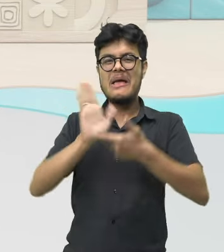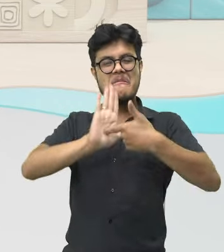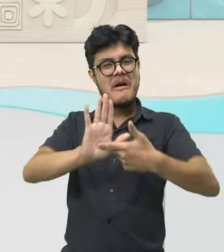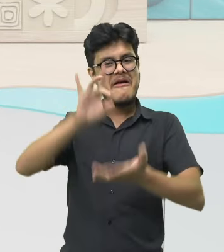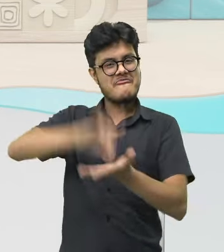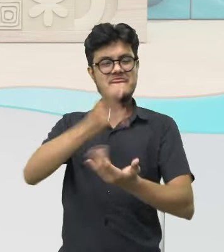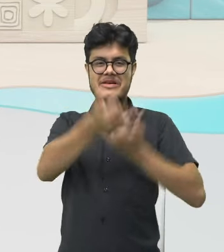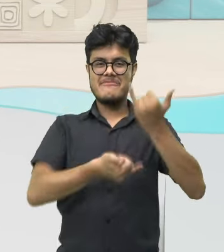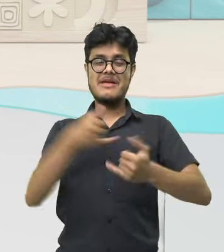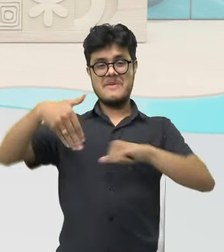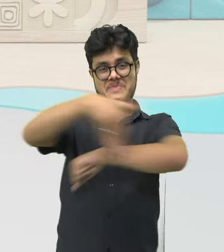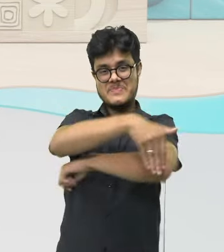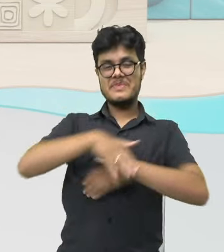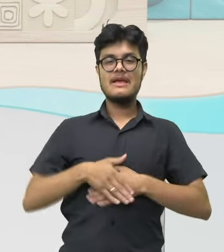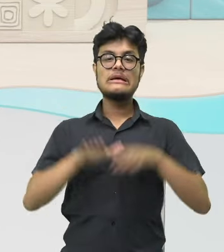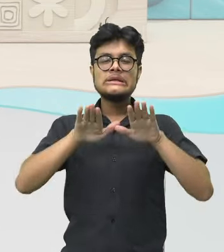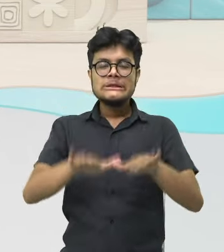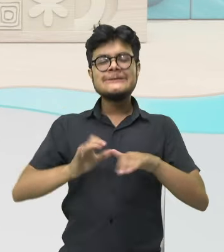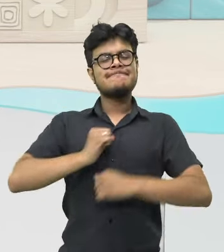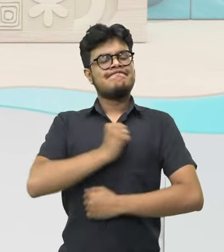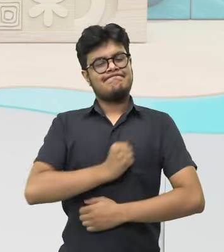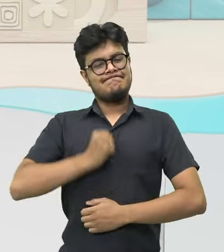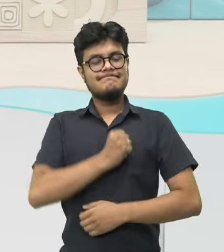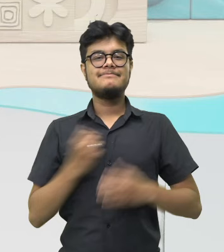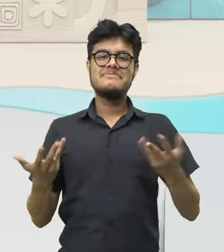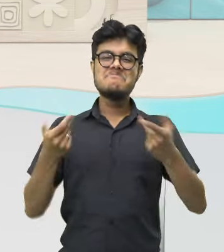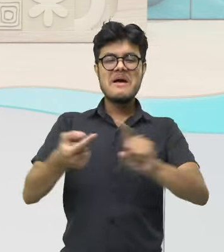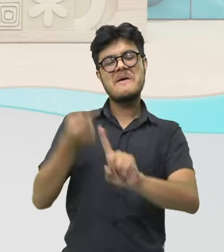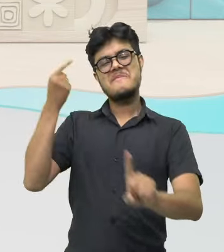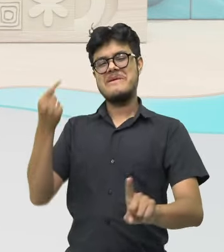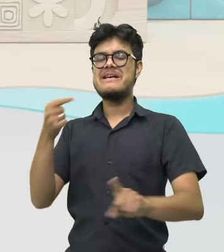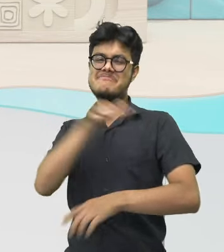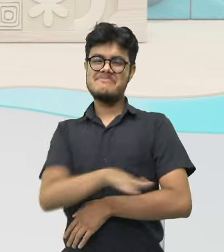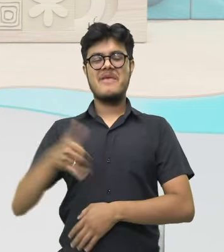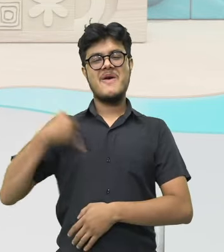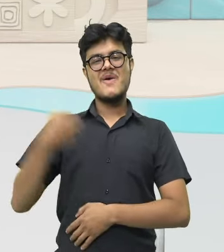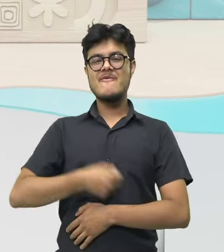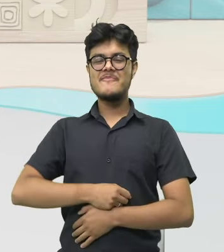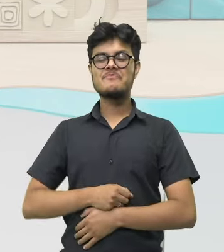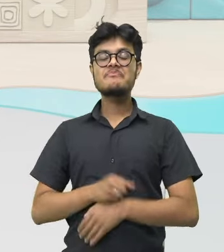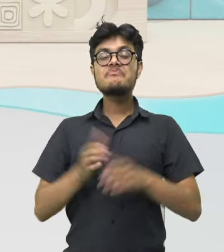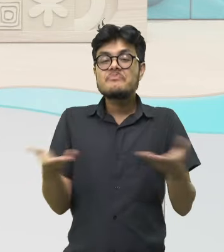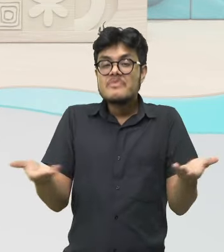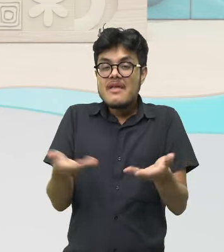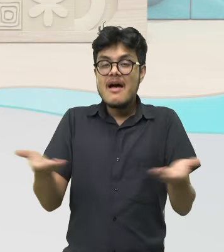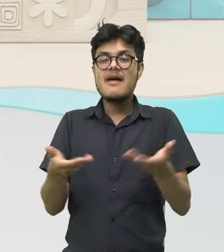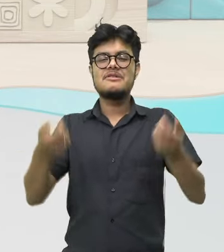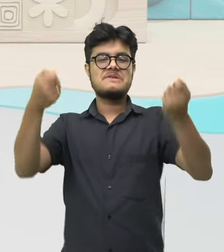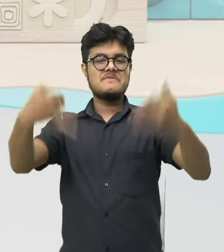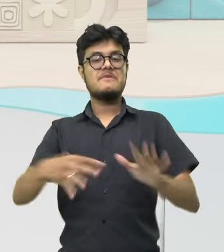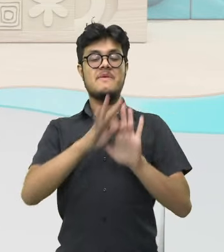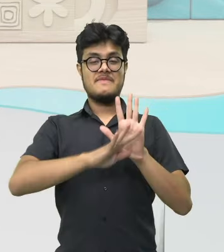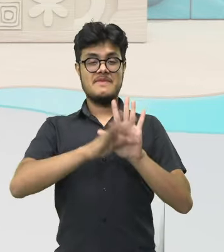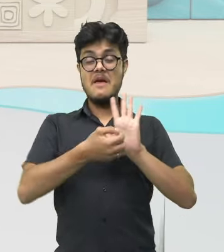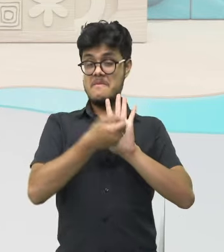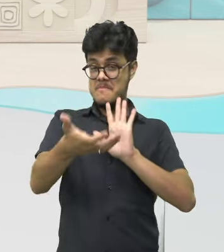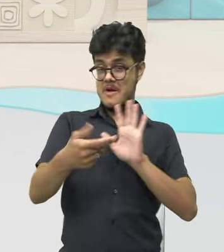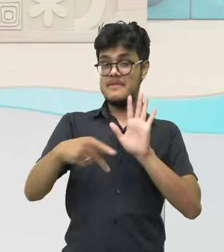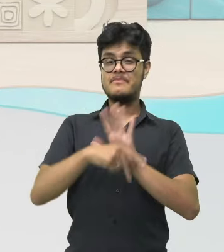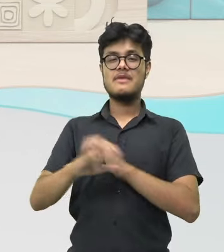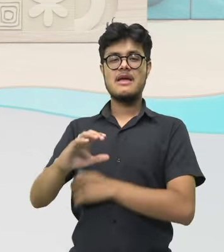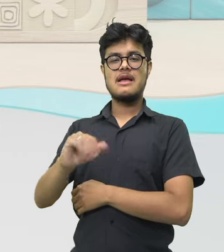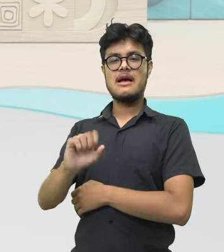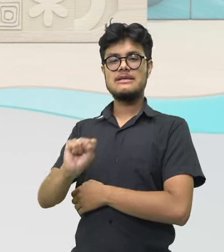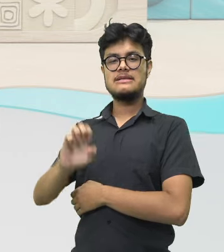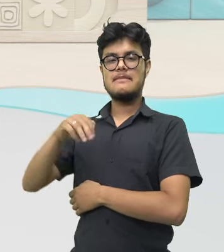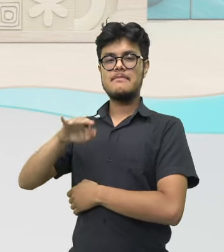muito, né? Então, que saudade da nossa infância. E aí eu comecei aqui falando para vocês um trecho do poema de Casimiro de Abreu, né?